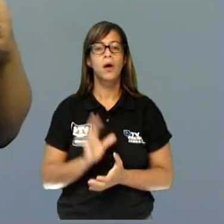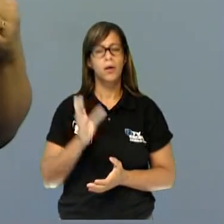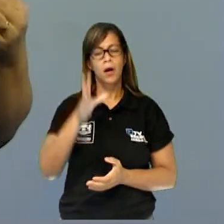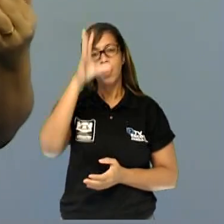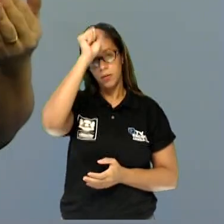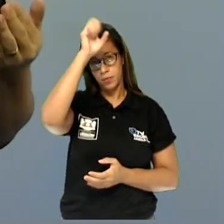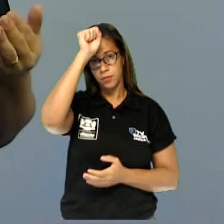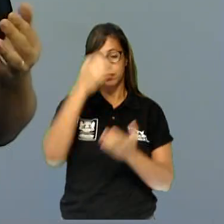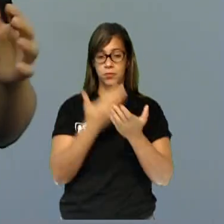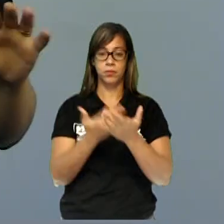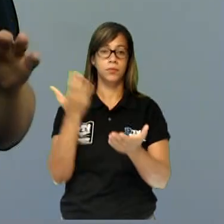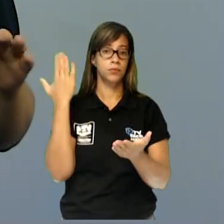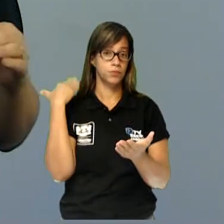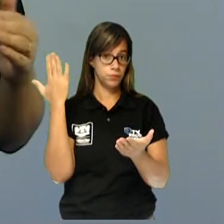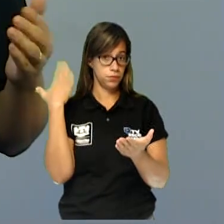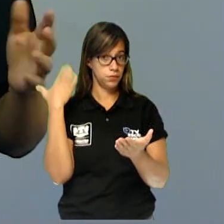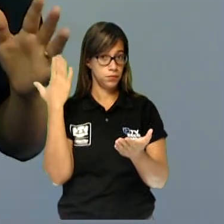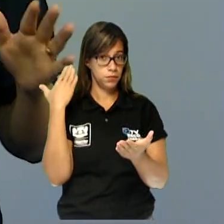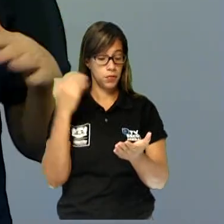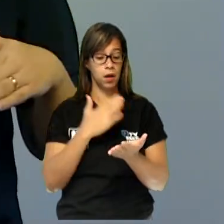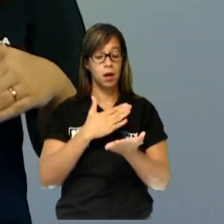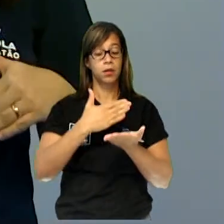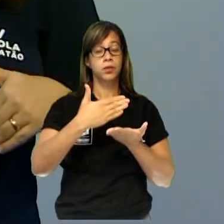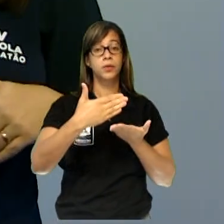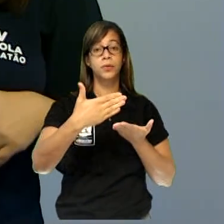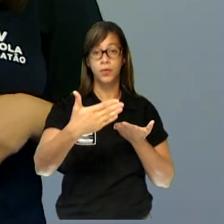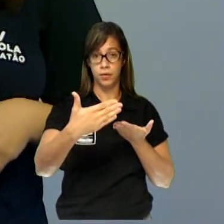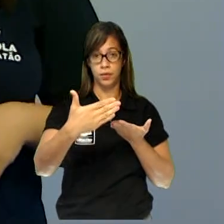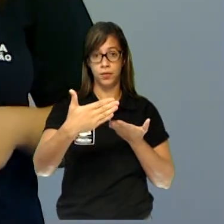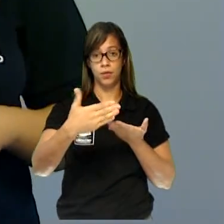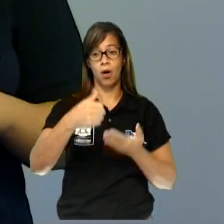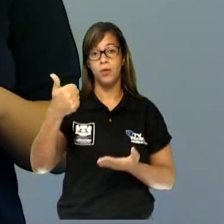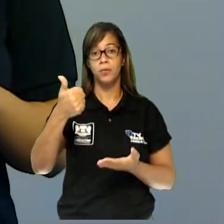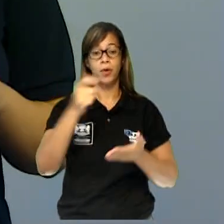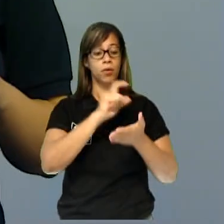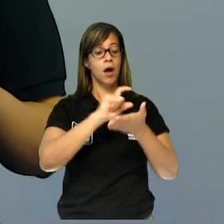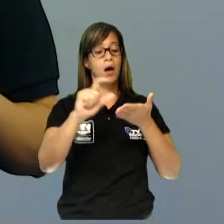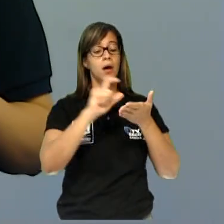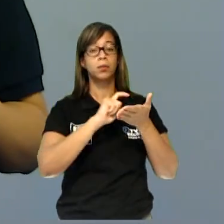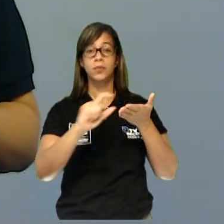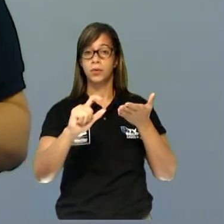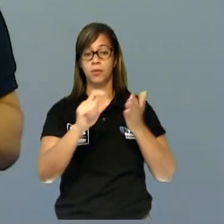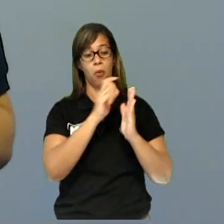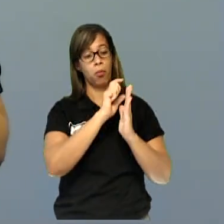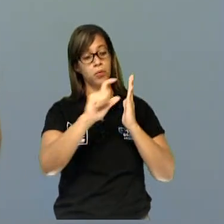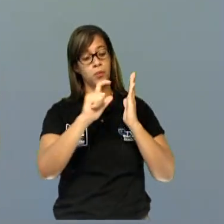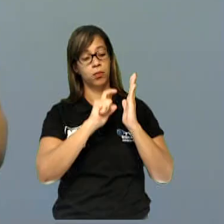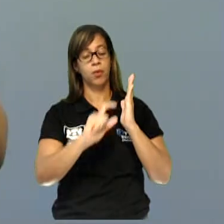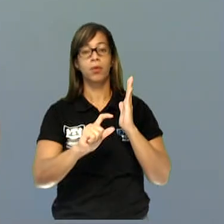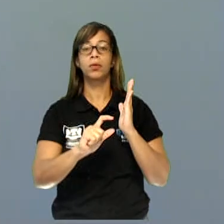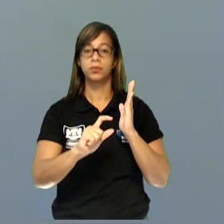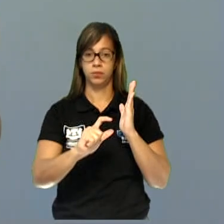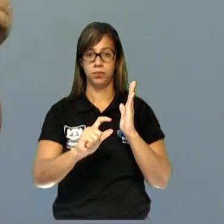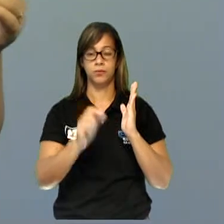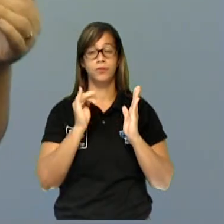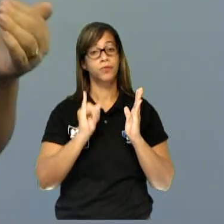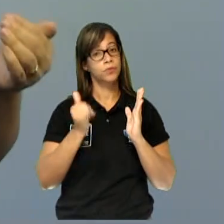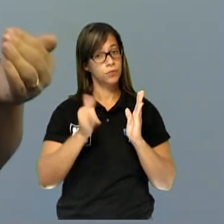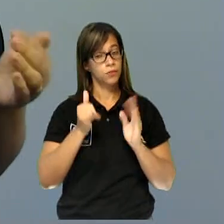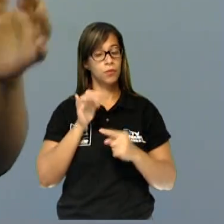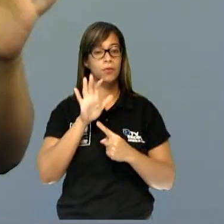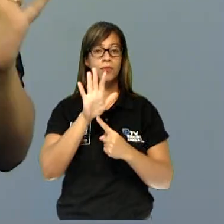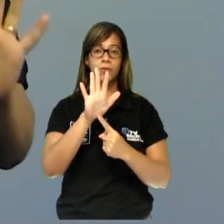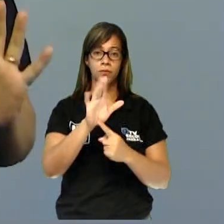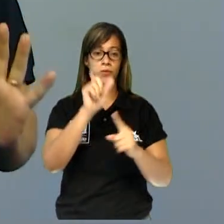introdução, o início, são os primeiros capítulos de uma narrativa, ou os primeiros parágrafos de uma narrativa, ela vai apresentar os